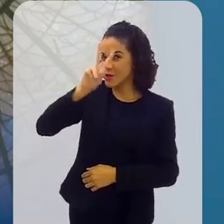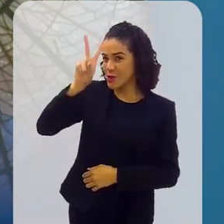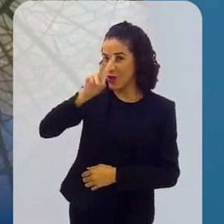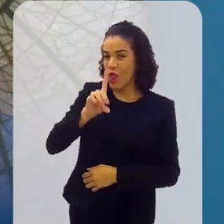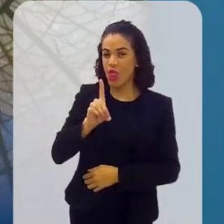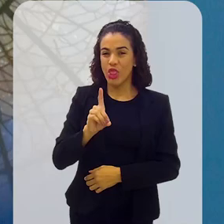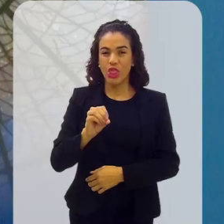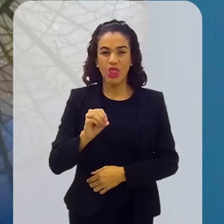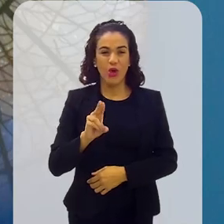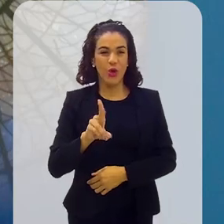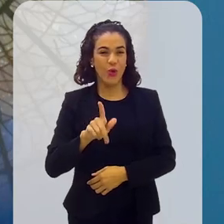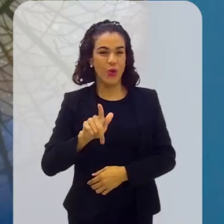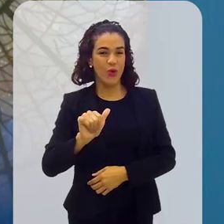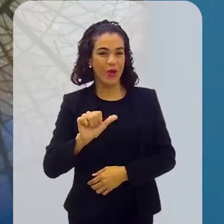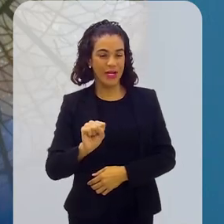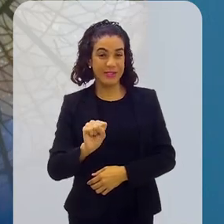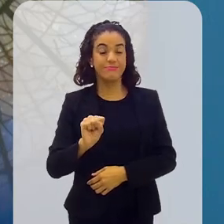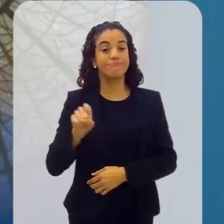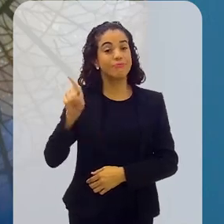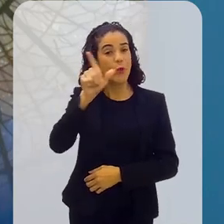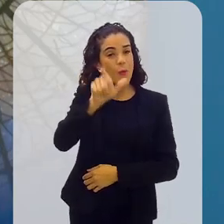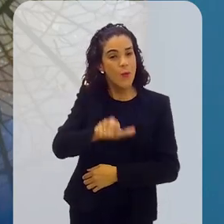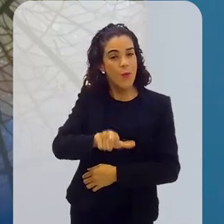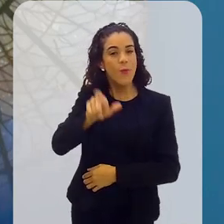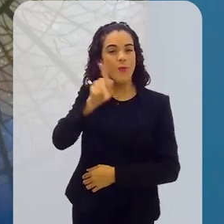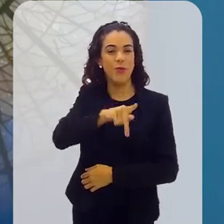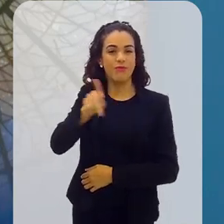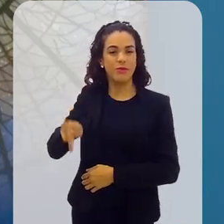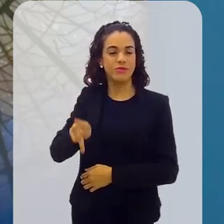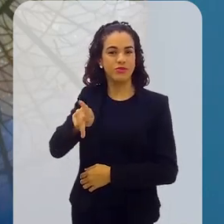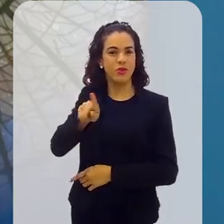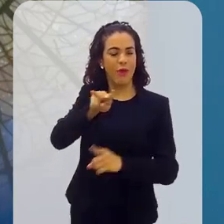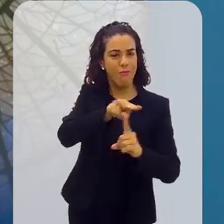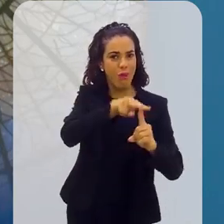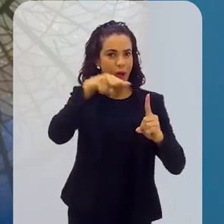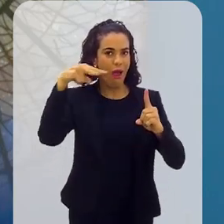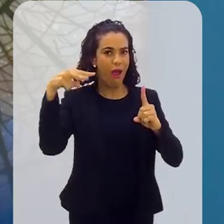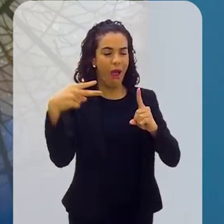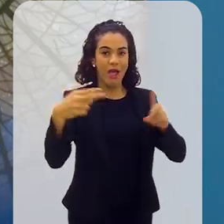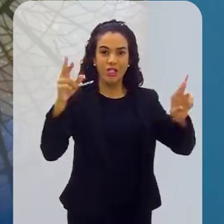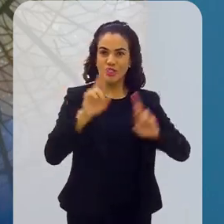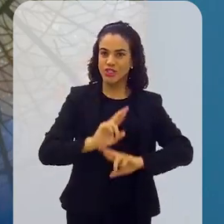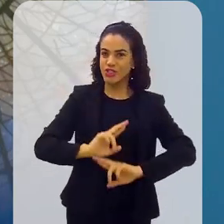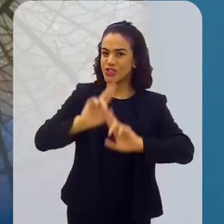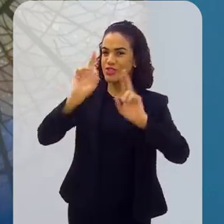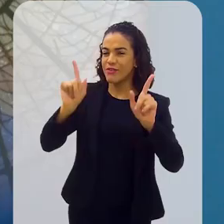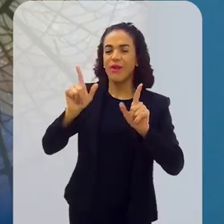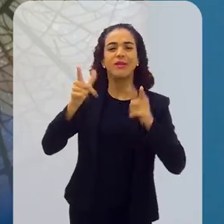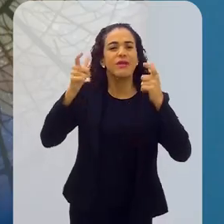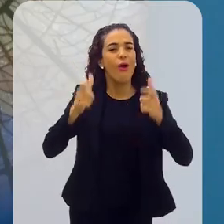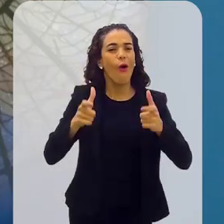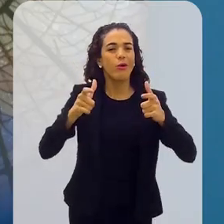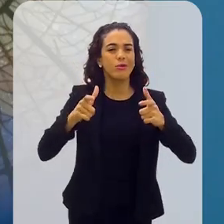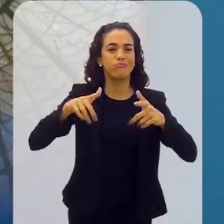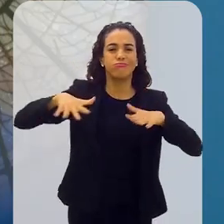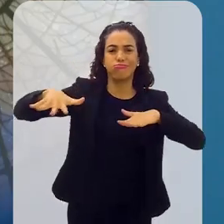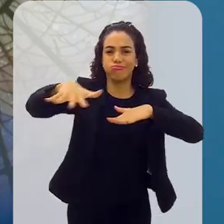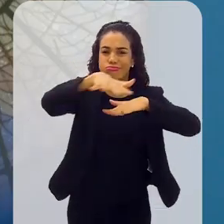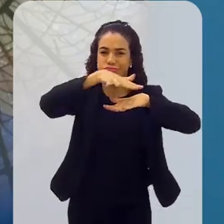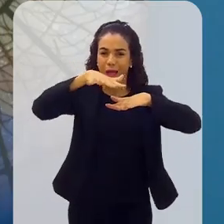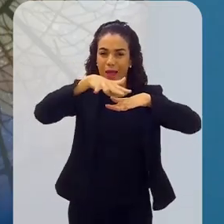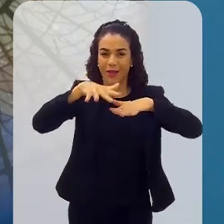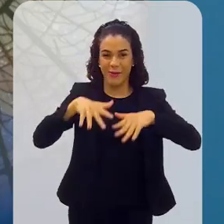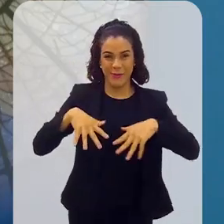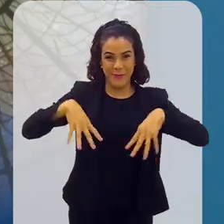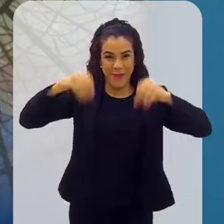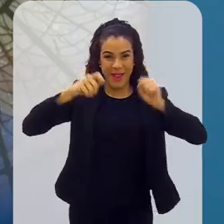e historiador Douglas Libório. O professor vai nos trazer uma perspectiva bastante diferente, direto do terraço do